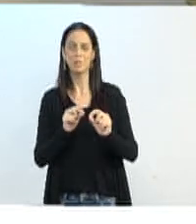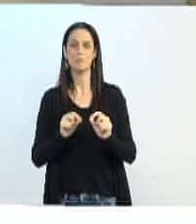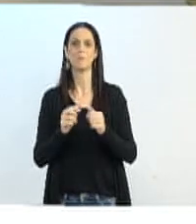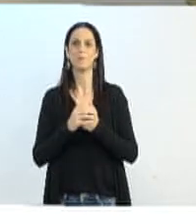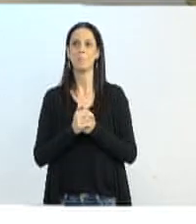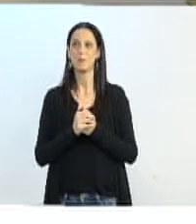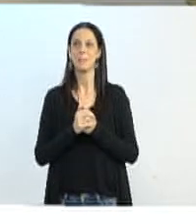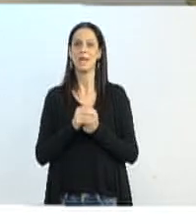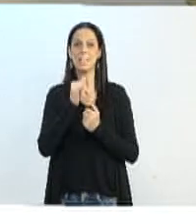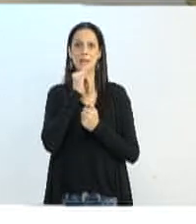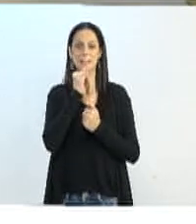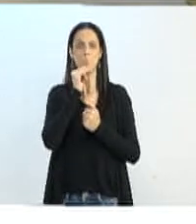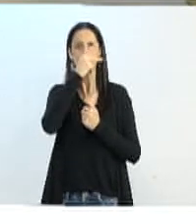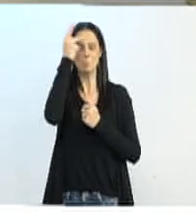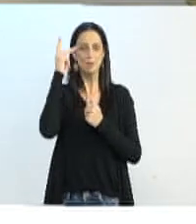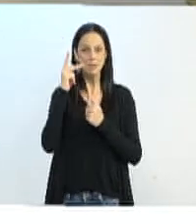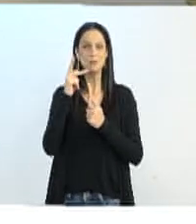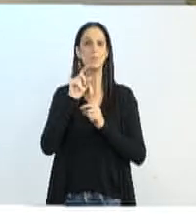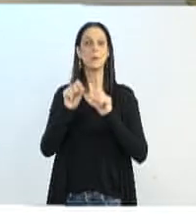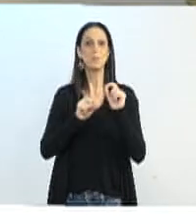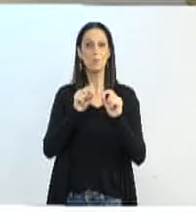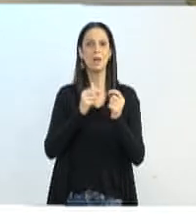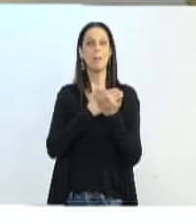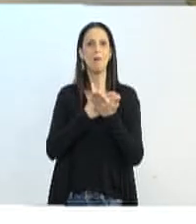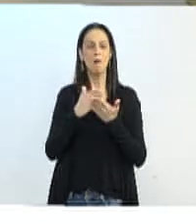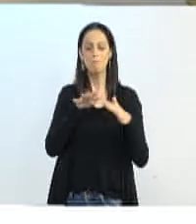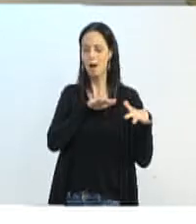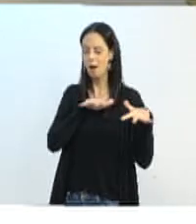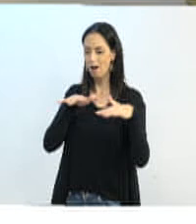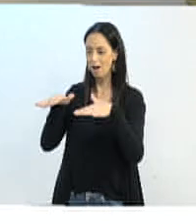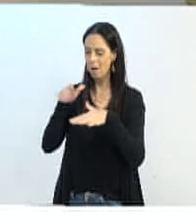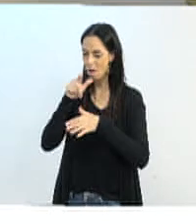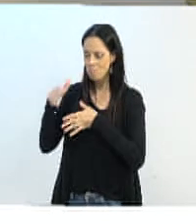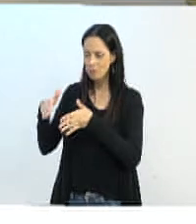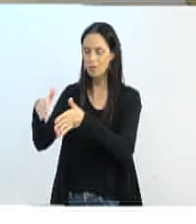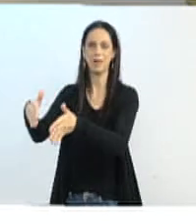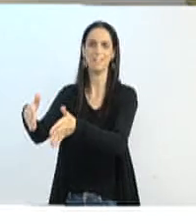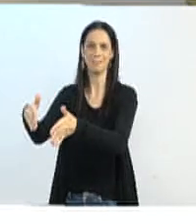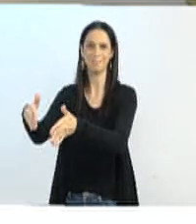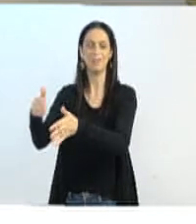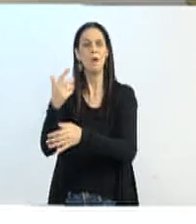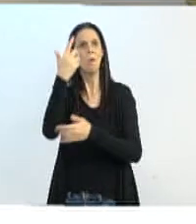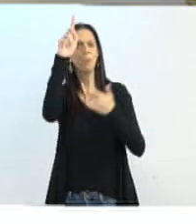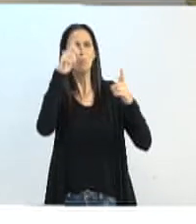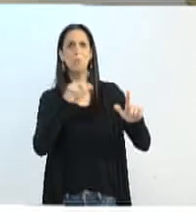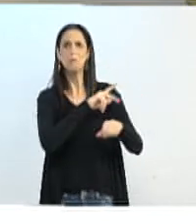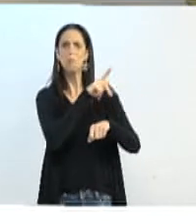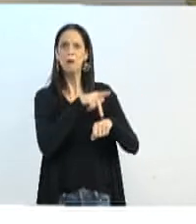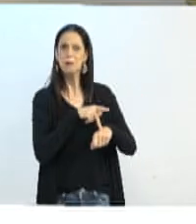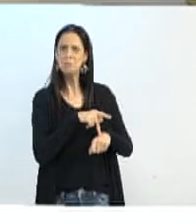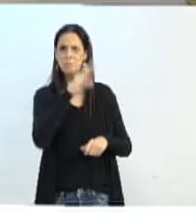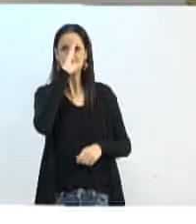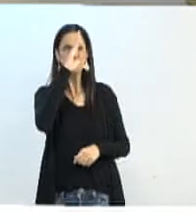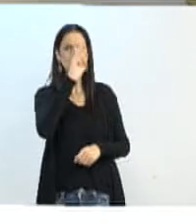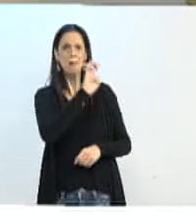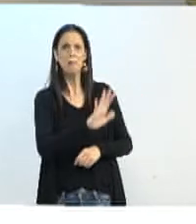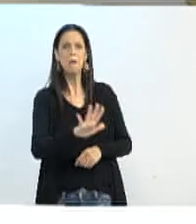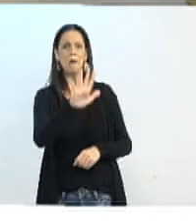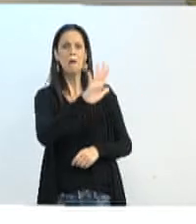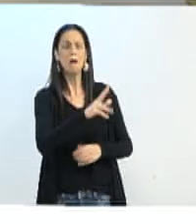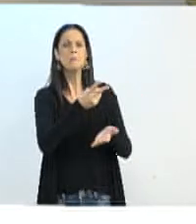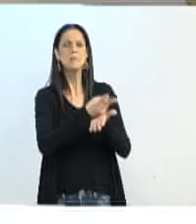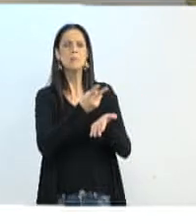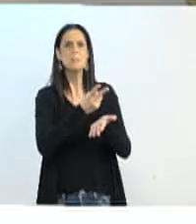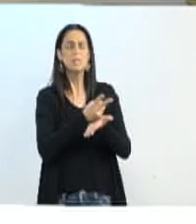de frente para o rio e não de costas. Que é o que acontece nos países, os principais países da Europa usam esse